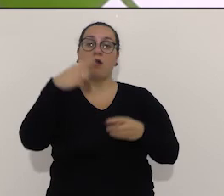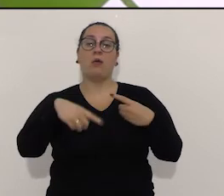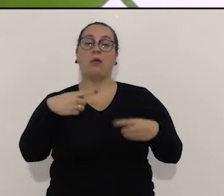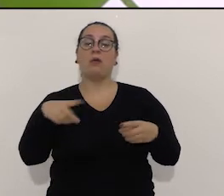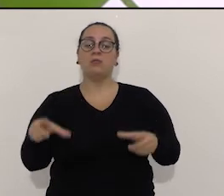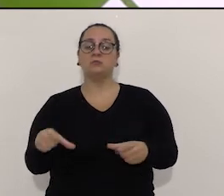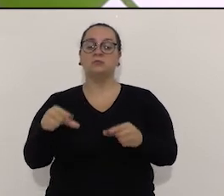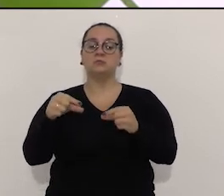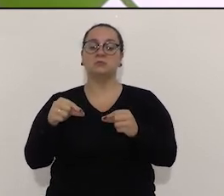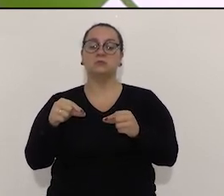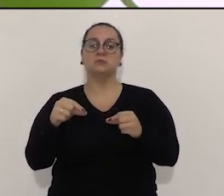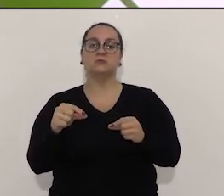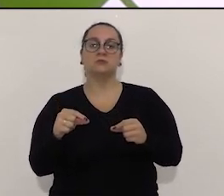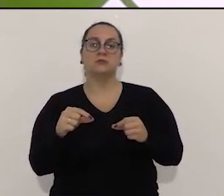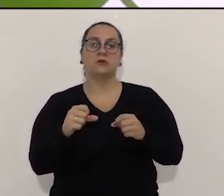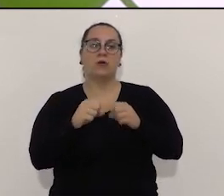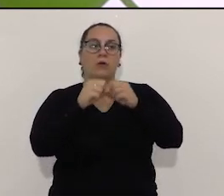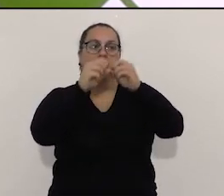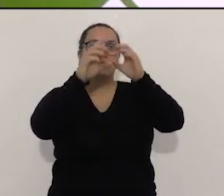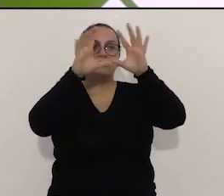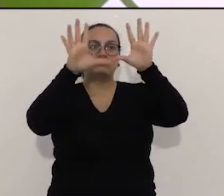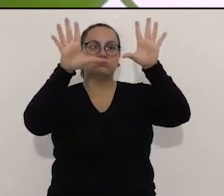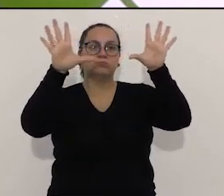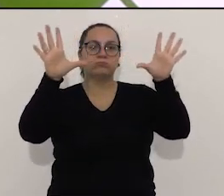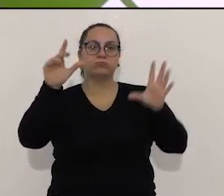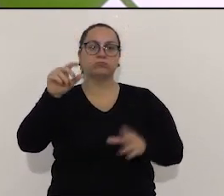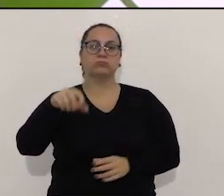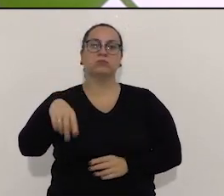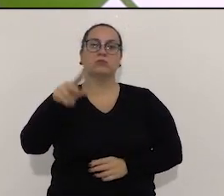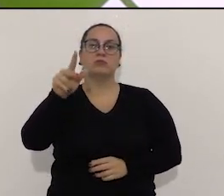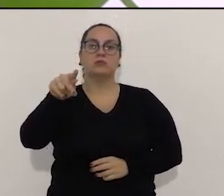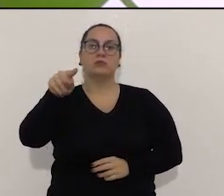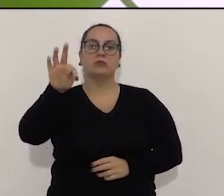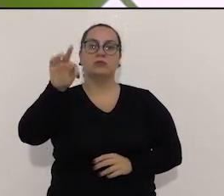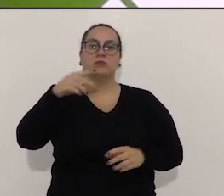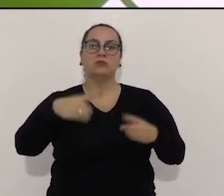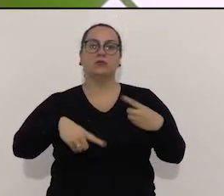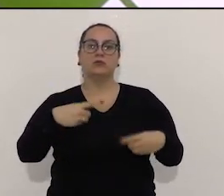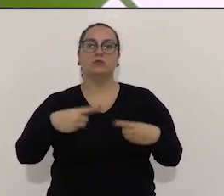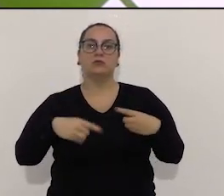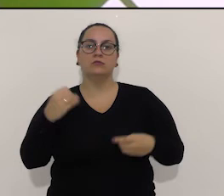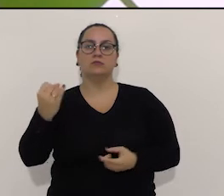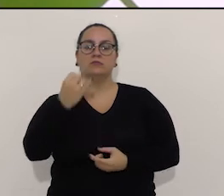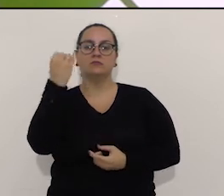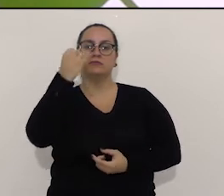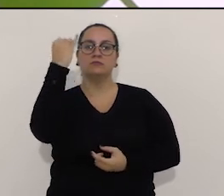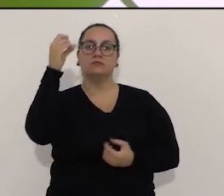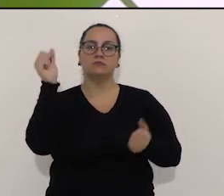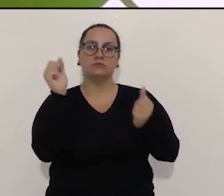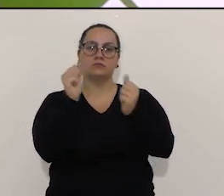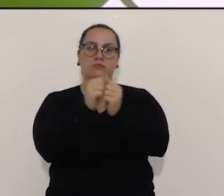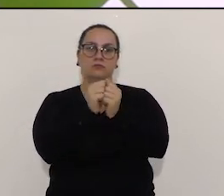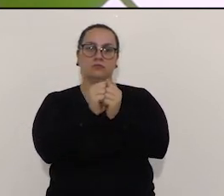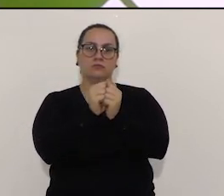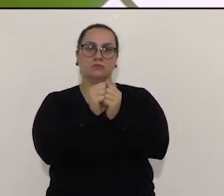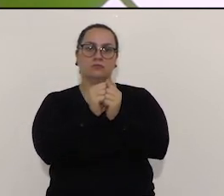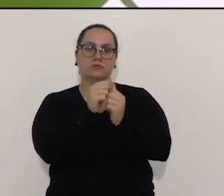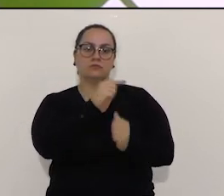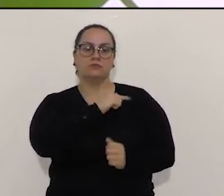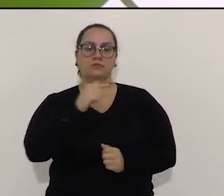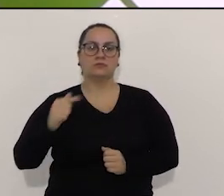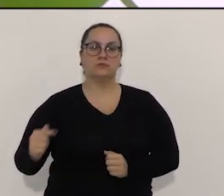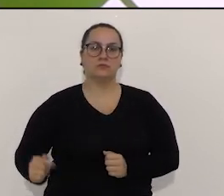na política miudinha. Nós temos que explorar o nosso modo petista de governar, porque ele é importante. Eu quero estar ao lado de deputados